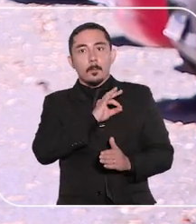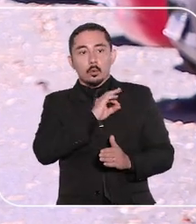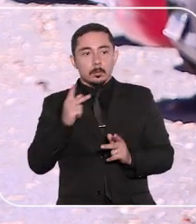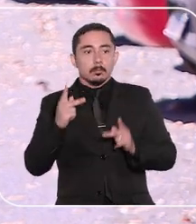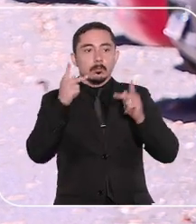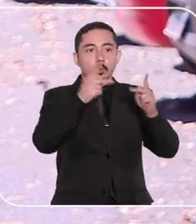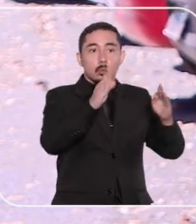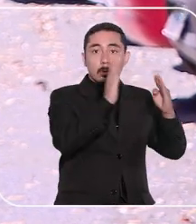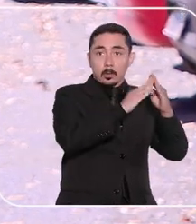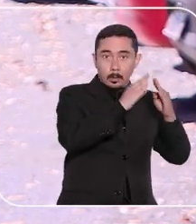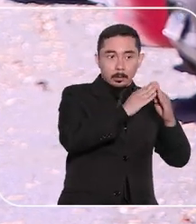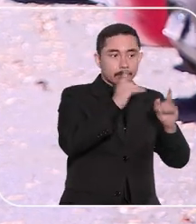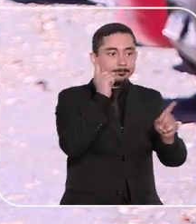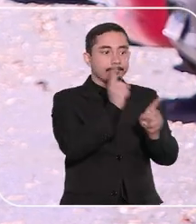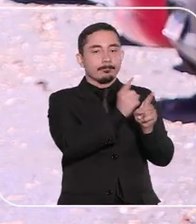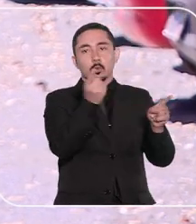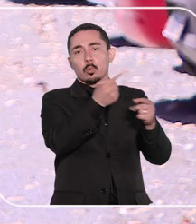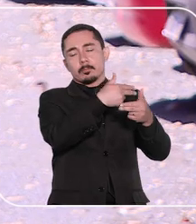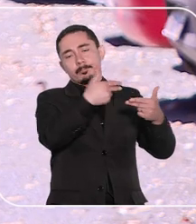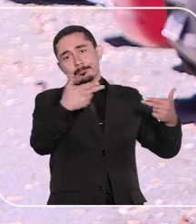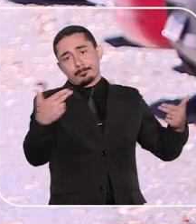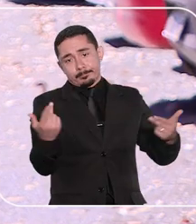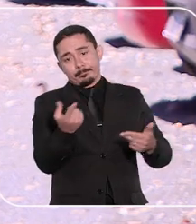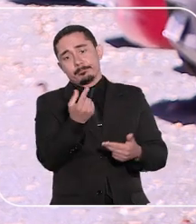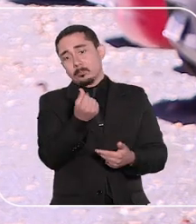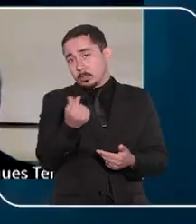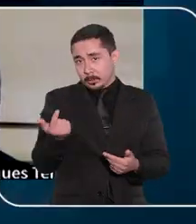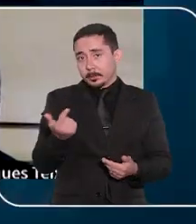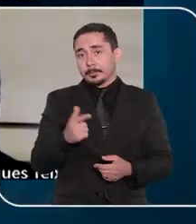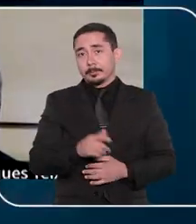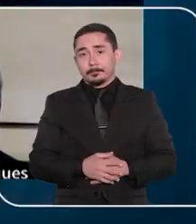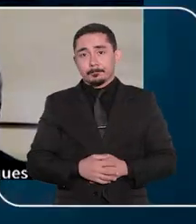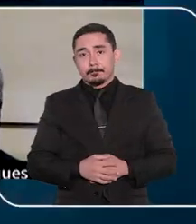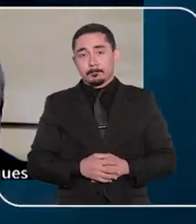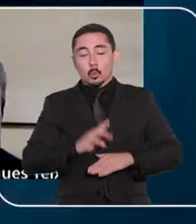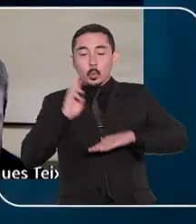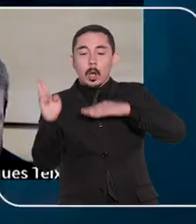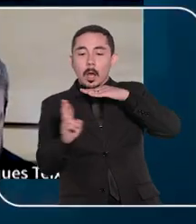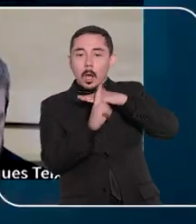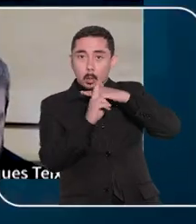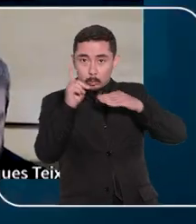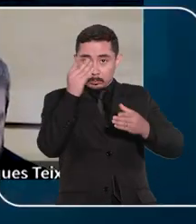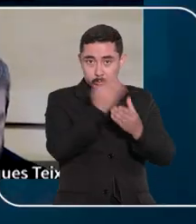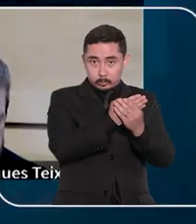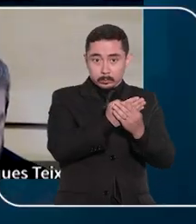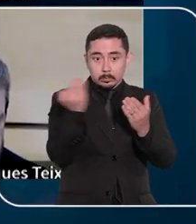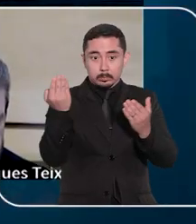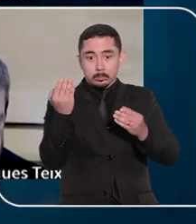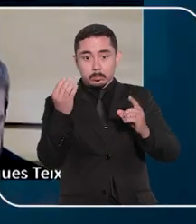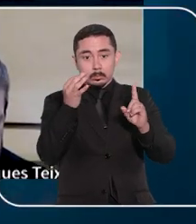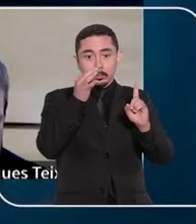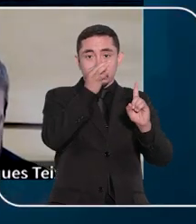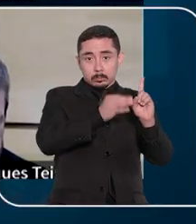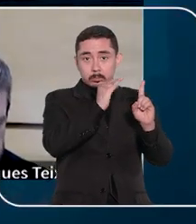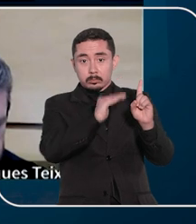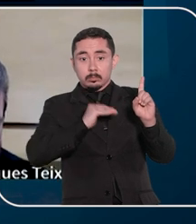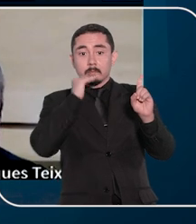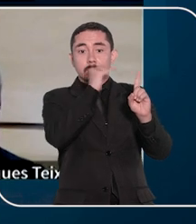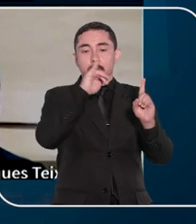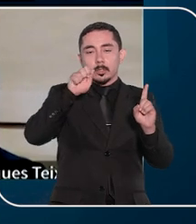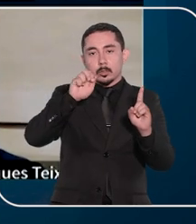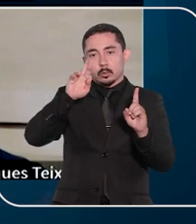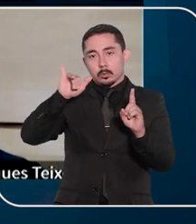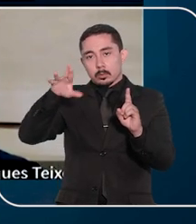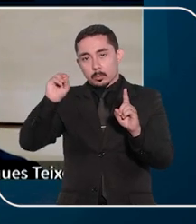policial foi até a residência e encontrou entorpecentes e dinheiro. O relator do caso no STJ, o desembargador convocado,